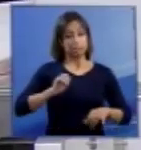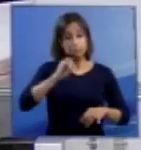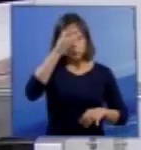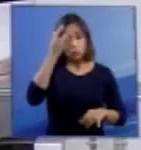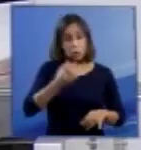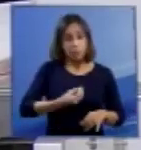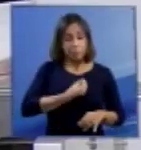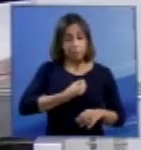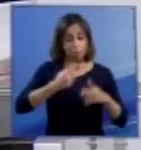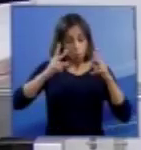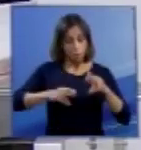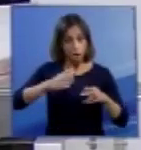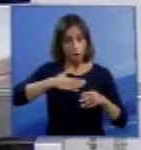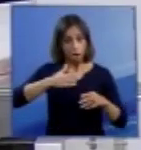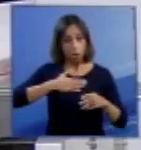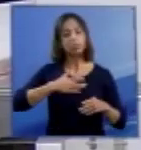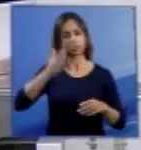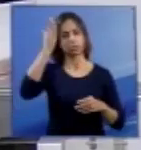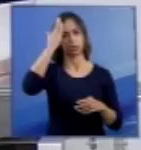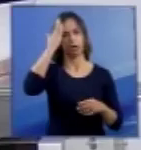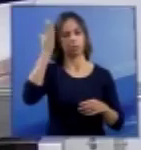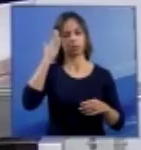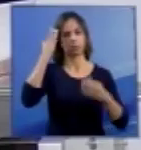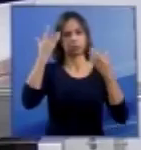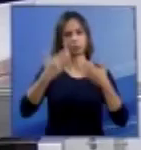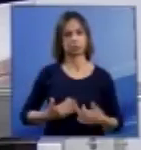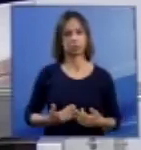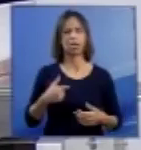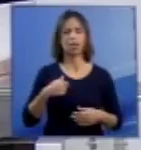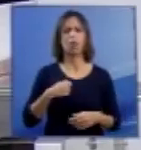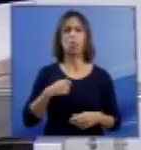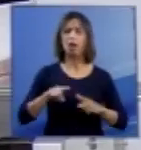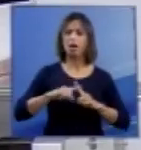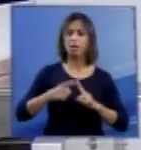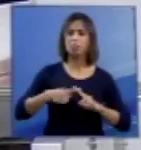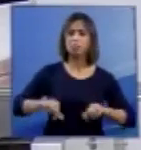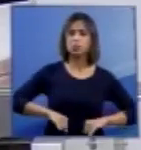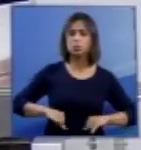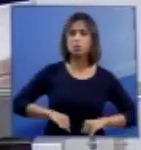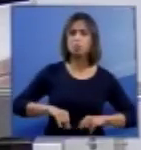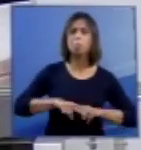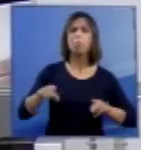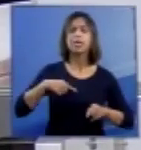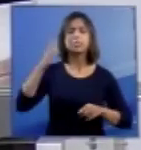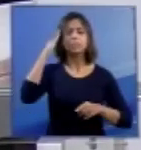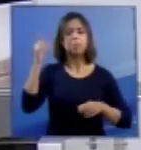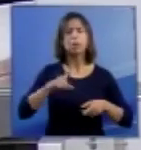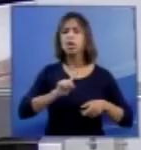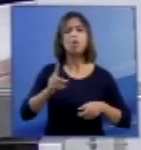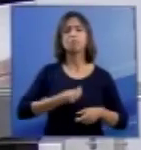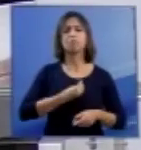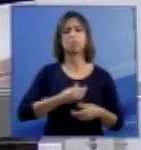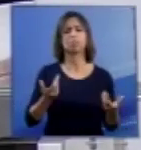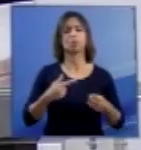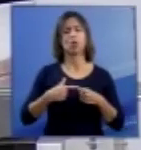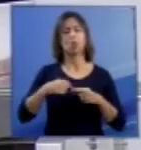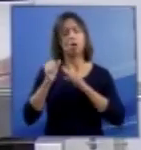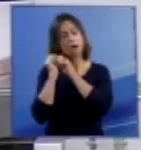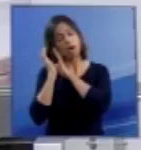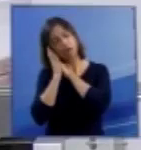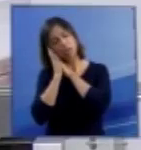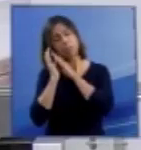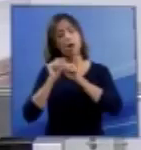ideia do que é. Viver uma gravidez sem esperança é acordar e dormir no desespero.